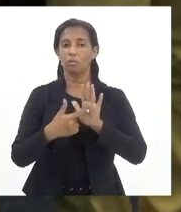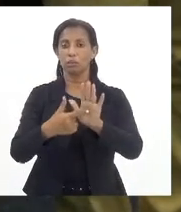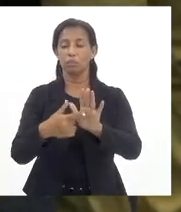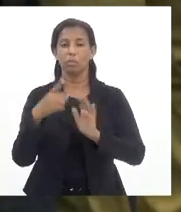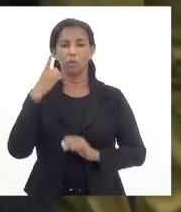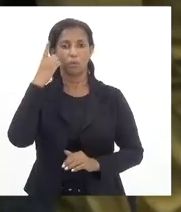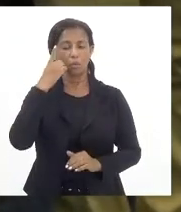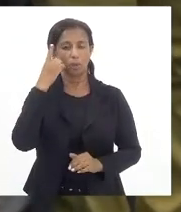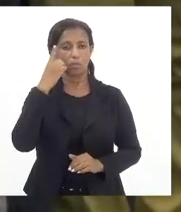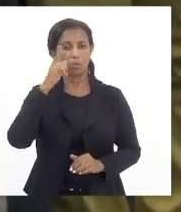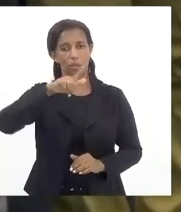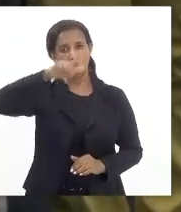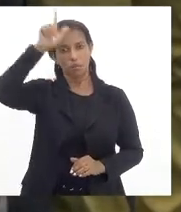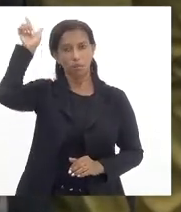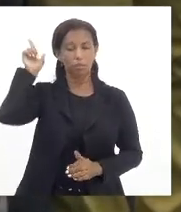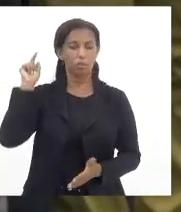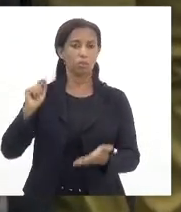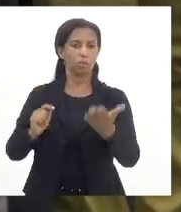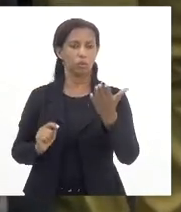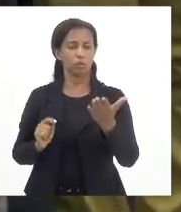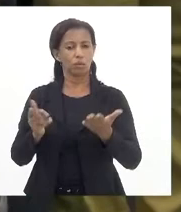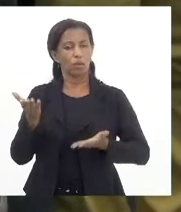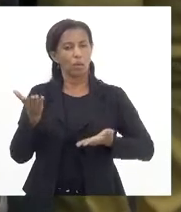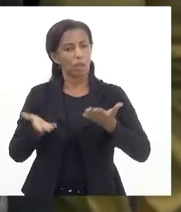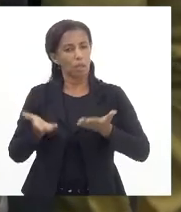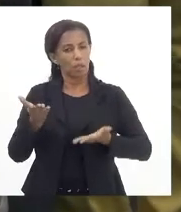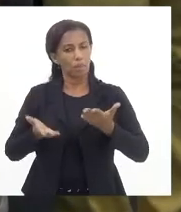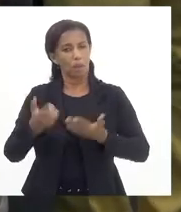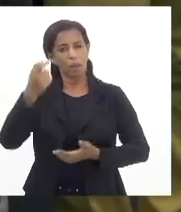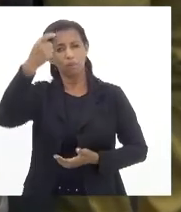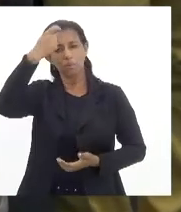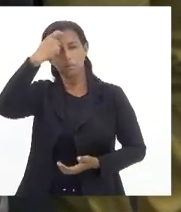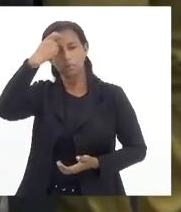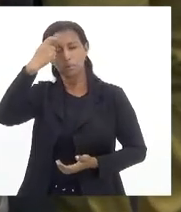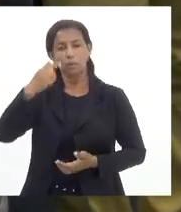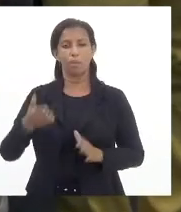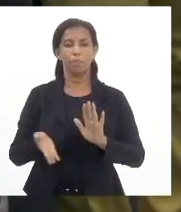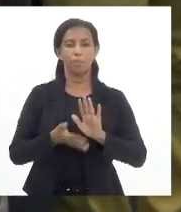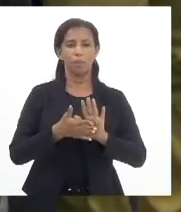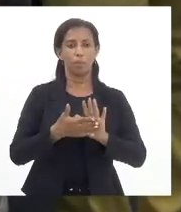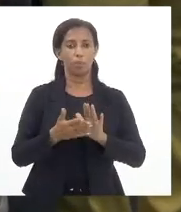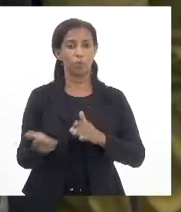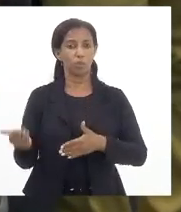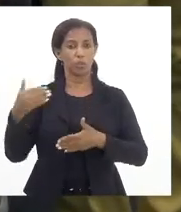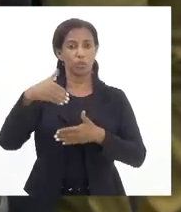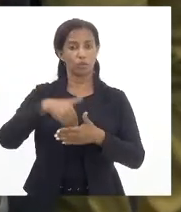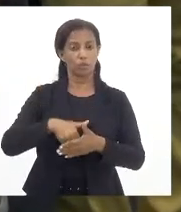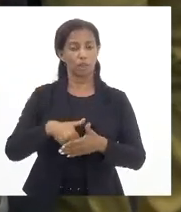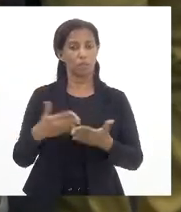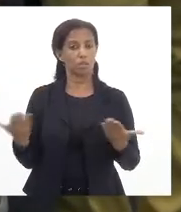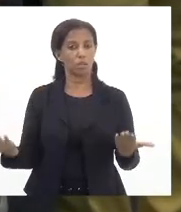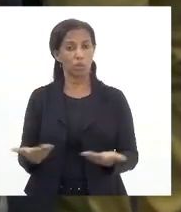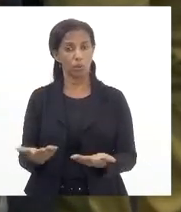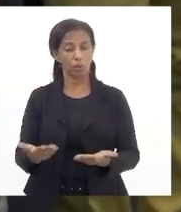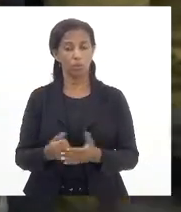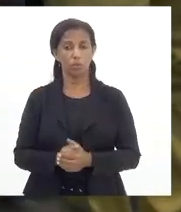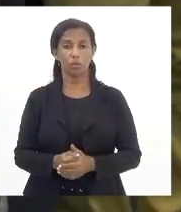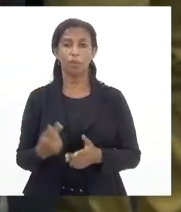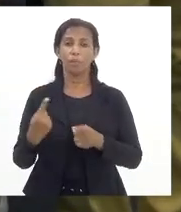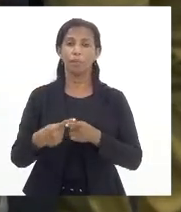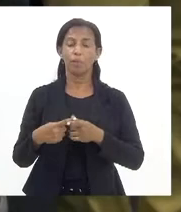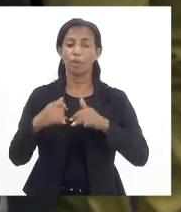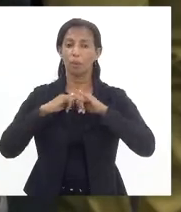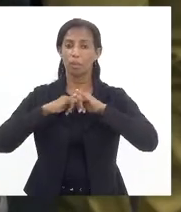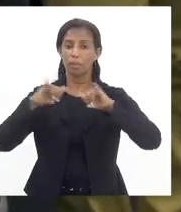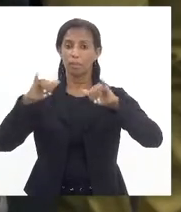pelo deputado Luiz Paulo vossa excelência de maneira equilibrada propôs que a gente voltasse com o projeto hoje porque uma